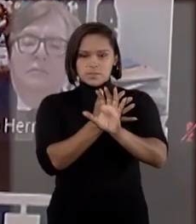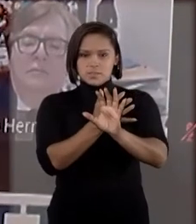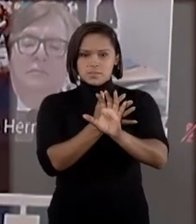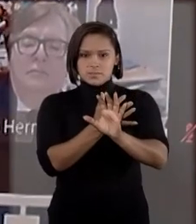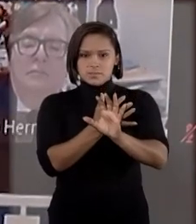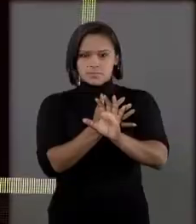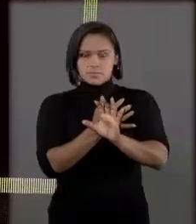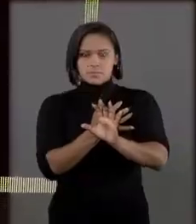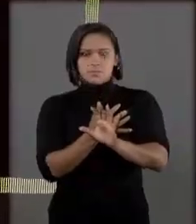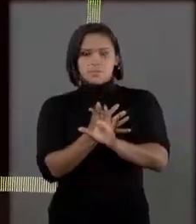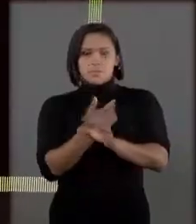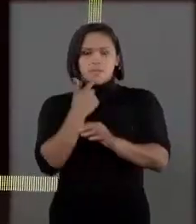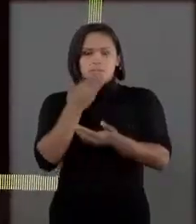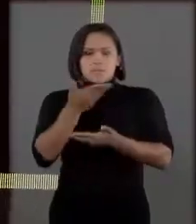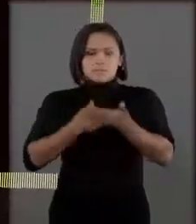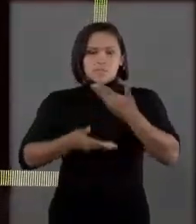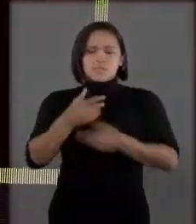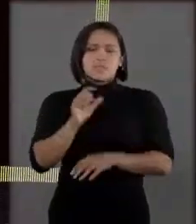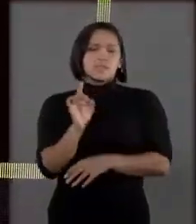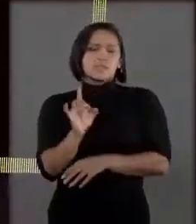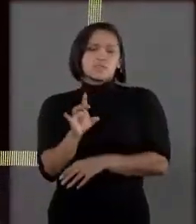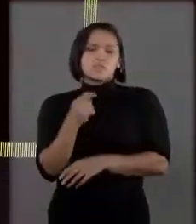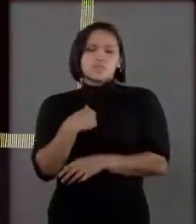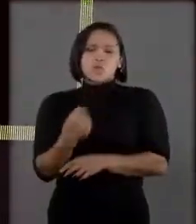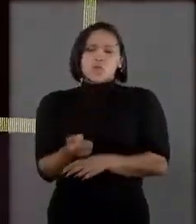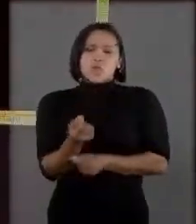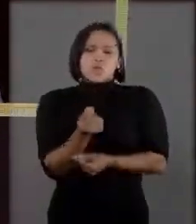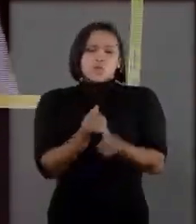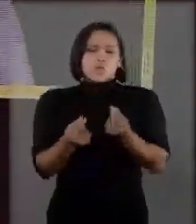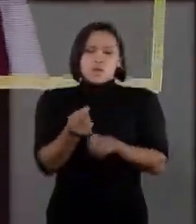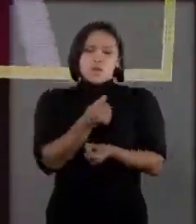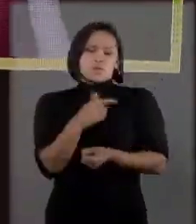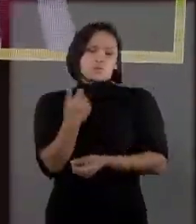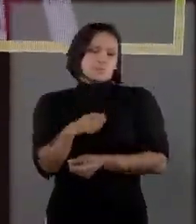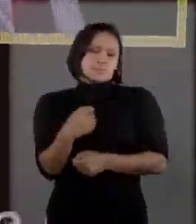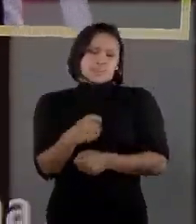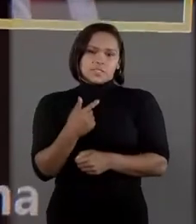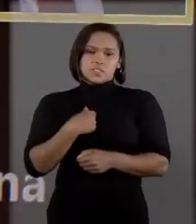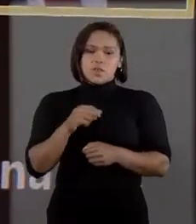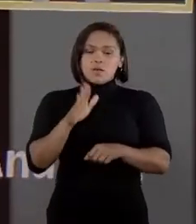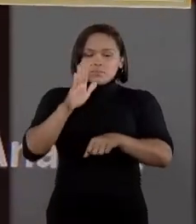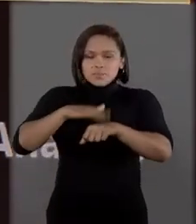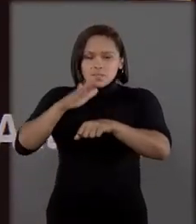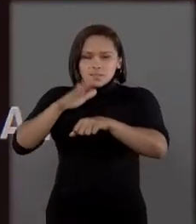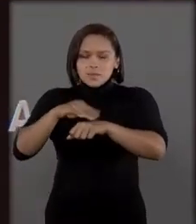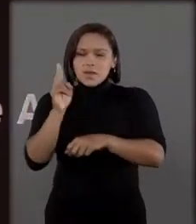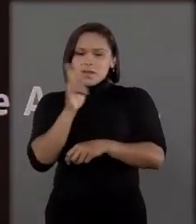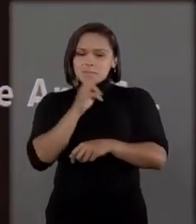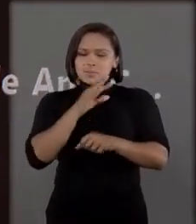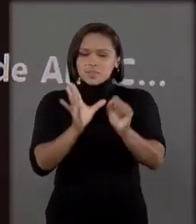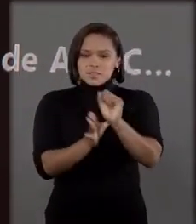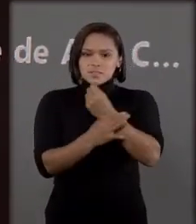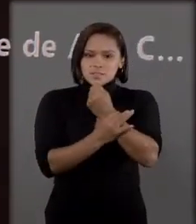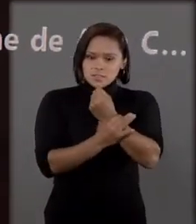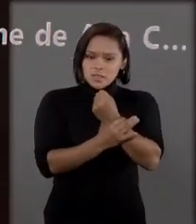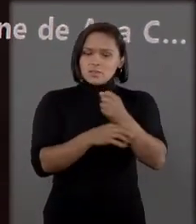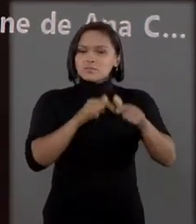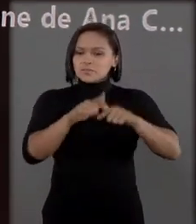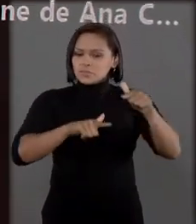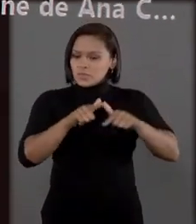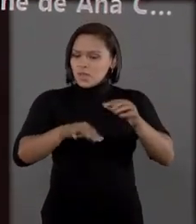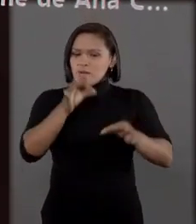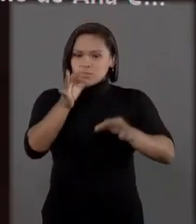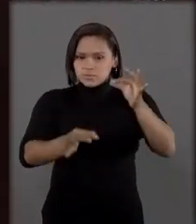videoconferência. A parceria não teve nenhum custo para o Tribunal, e as medidas vão aumentar a agilidade e segurança na prestação